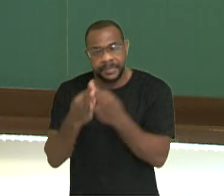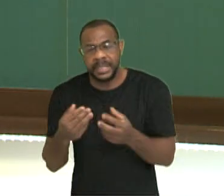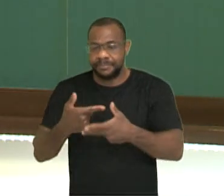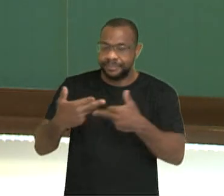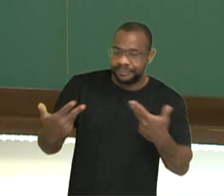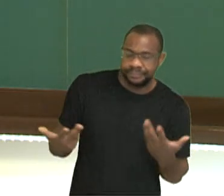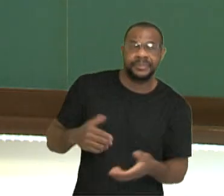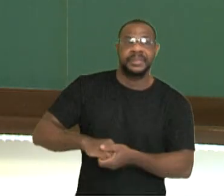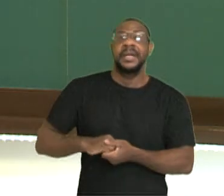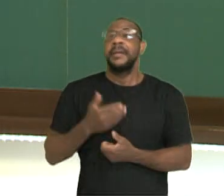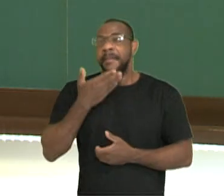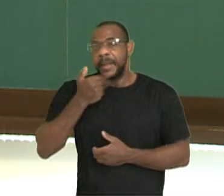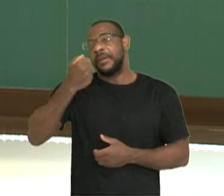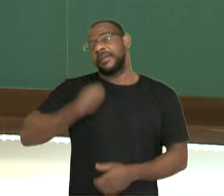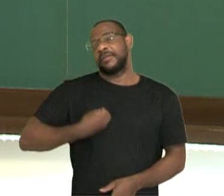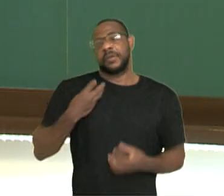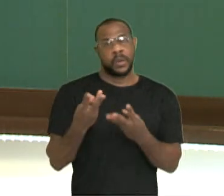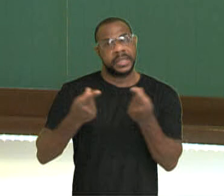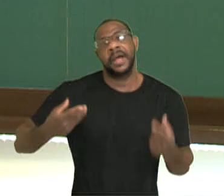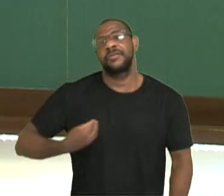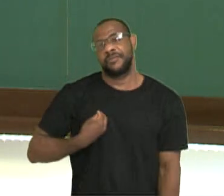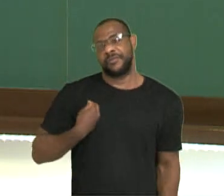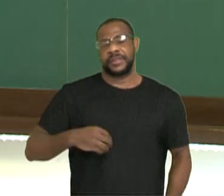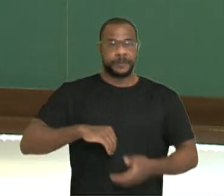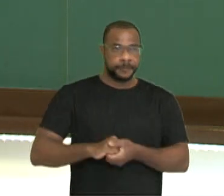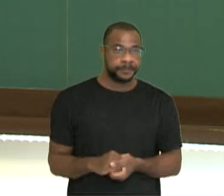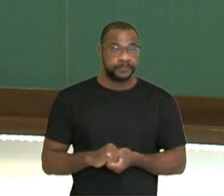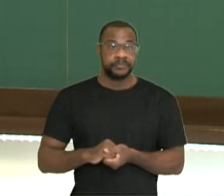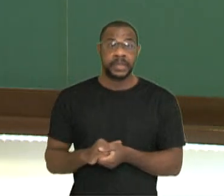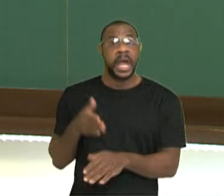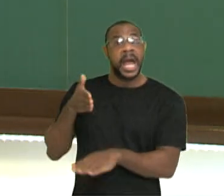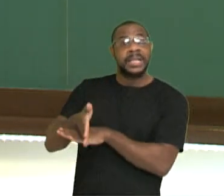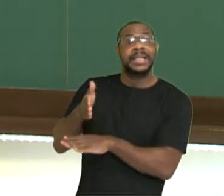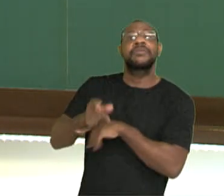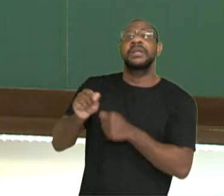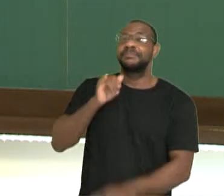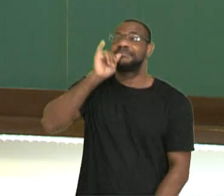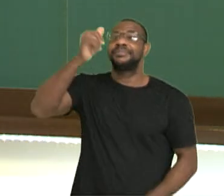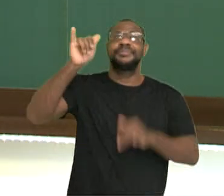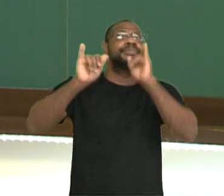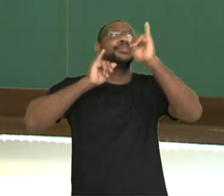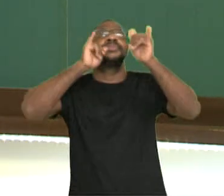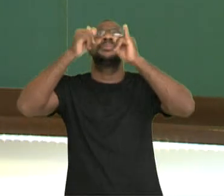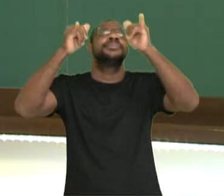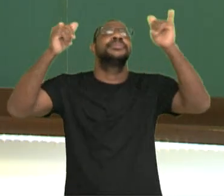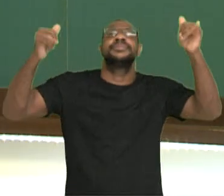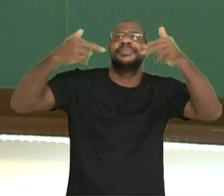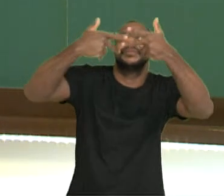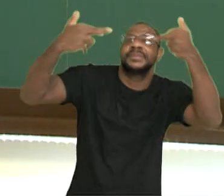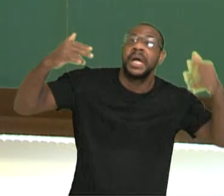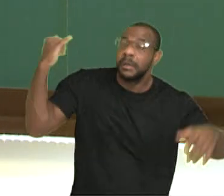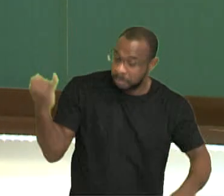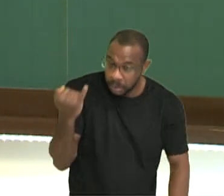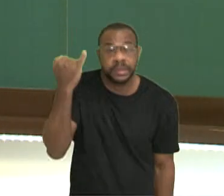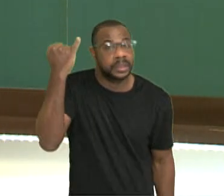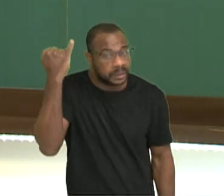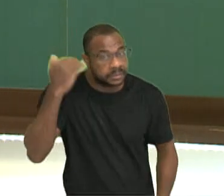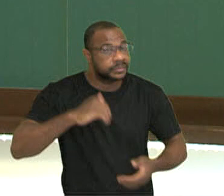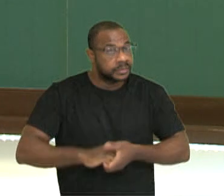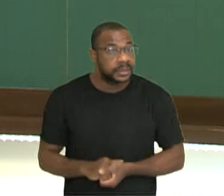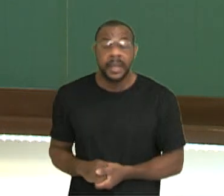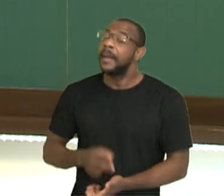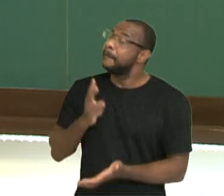ali de melhoria e de qualidade de vida. A acesso à energia elétrica é outro fator importante também. E